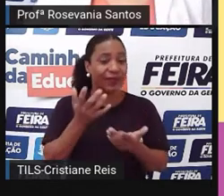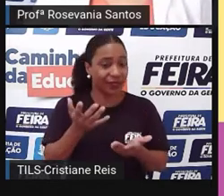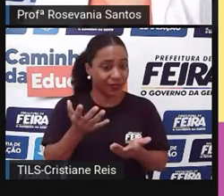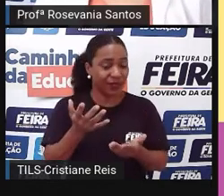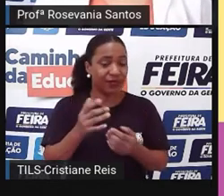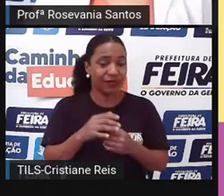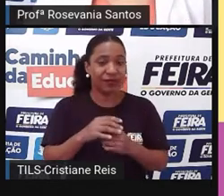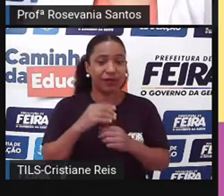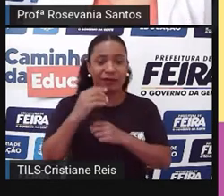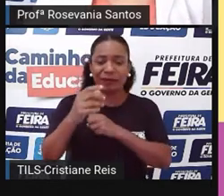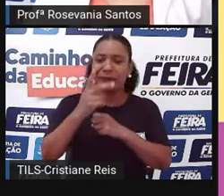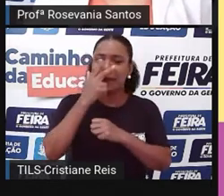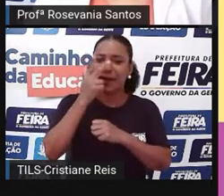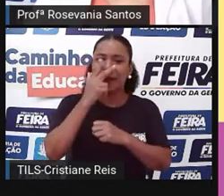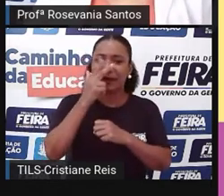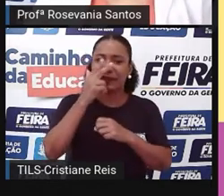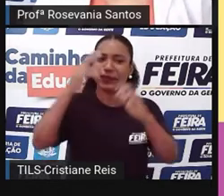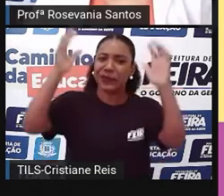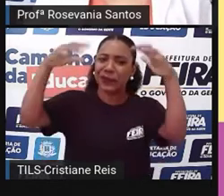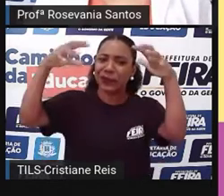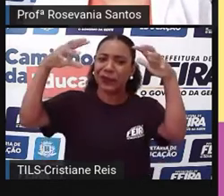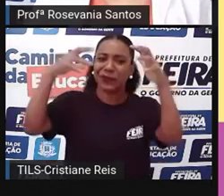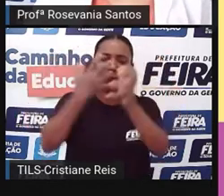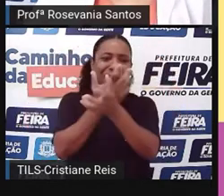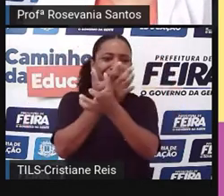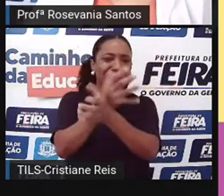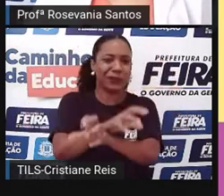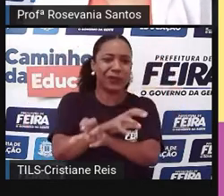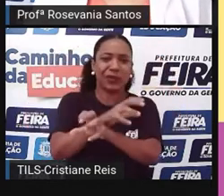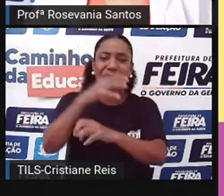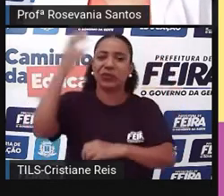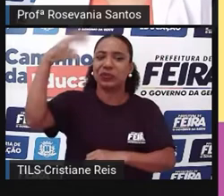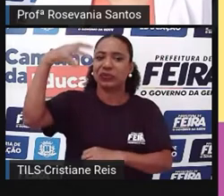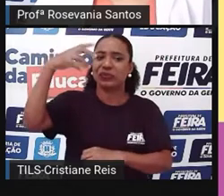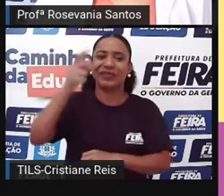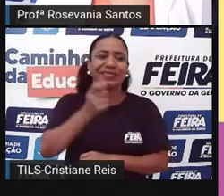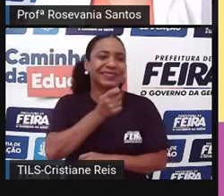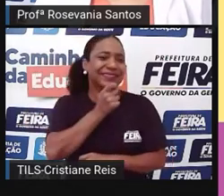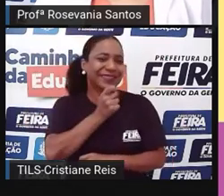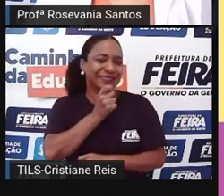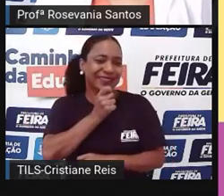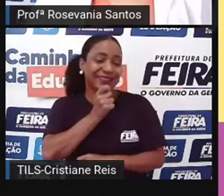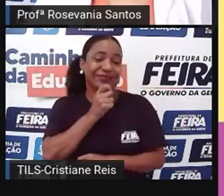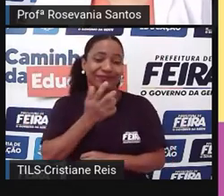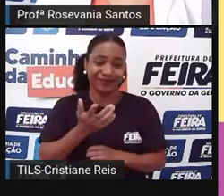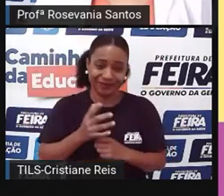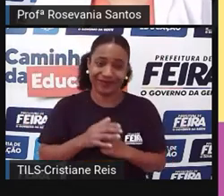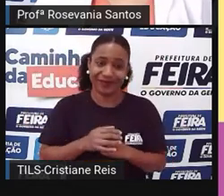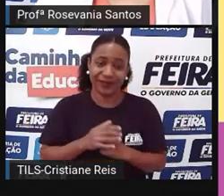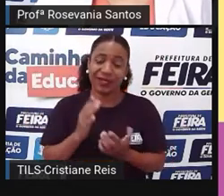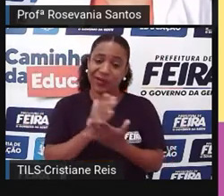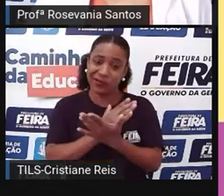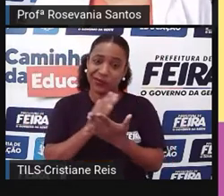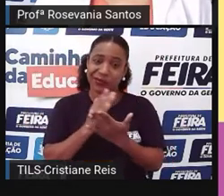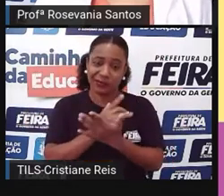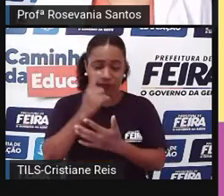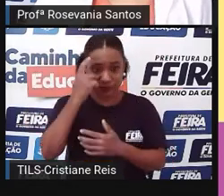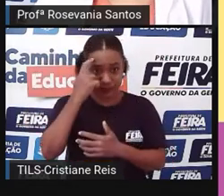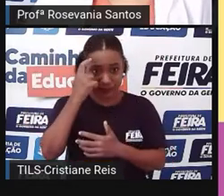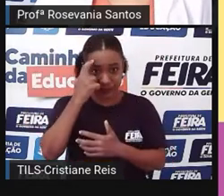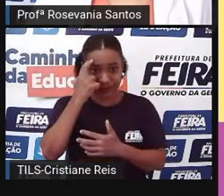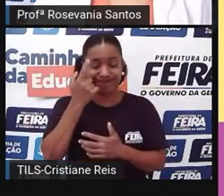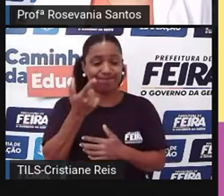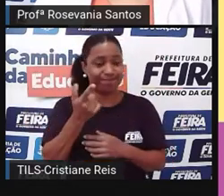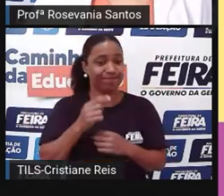tem gente que acha, né, que não chove mesmo no semiárido, mas também não é assim, né,